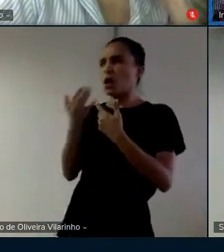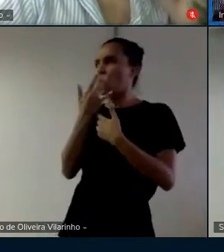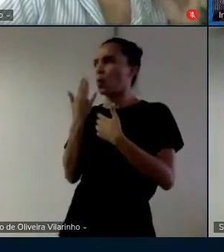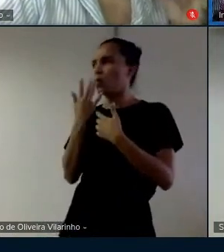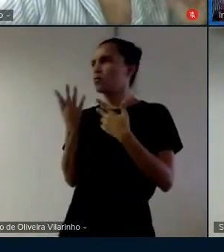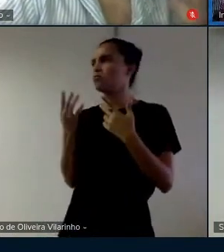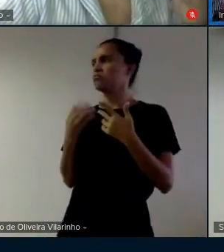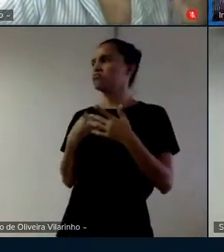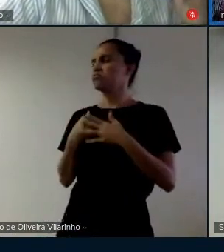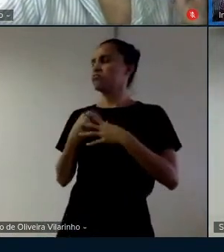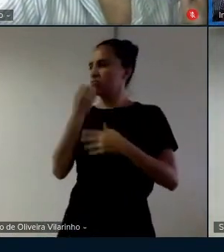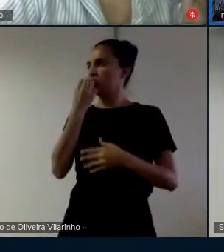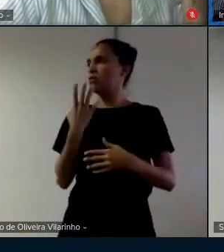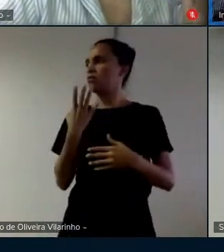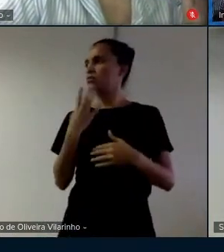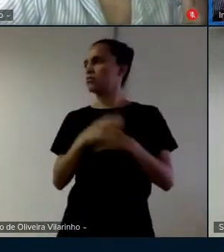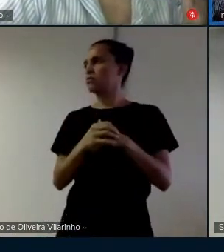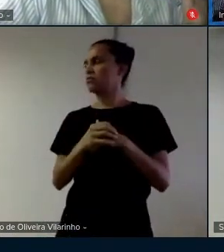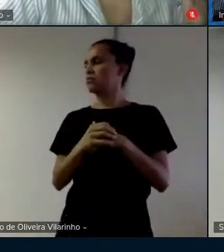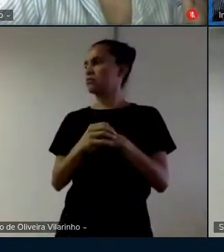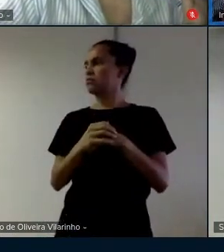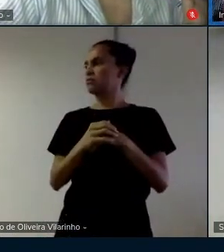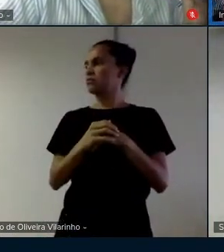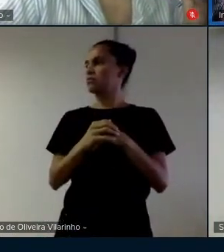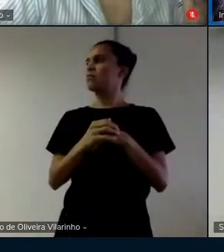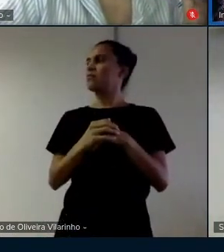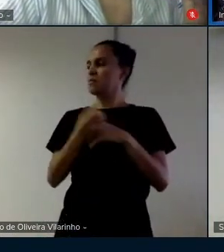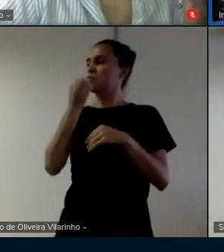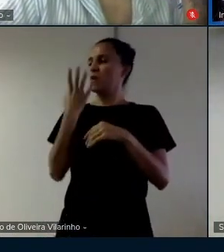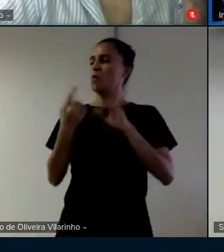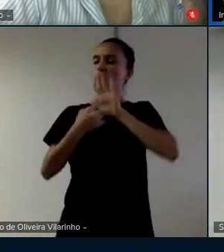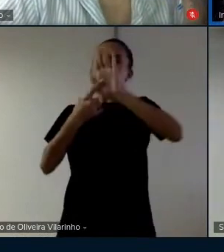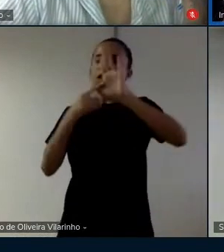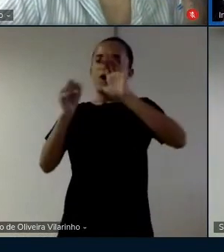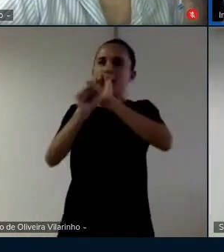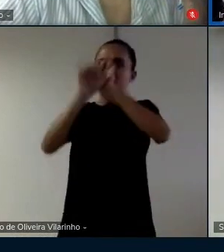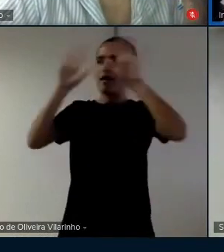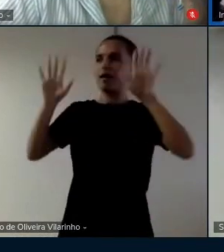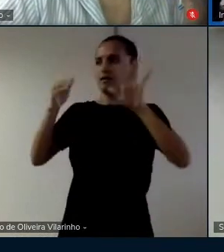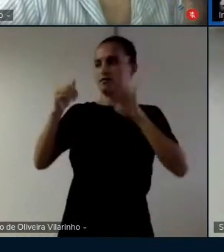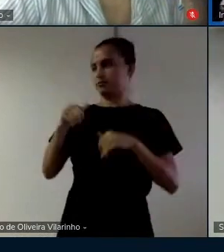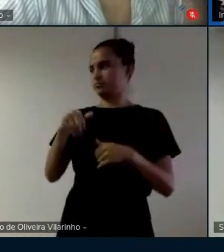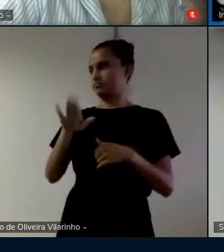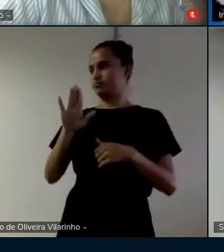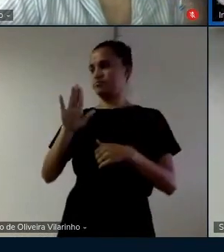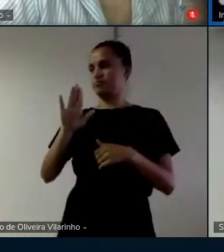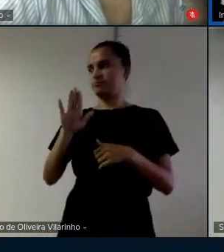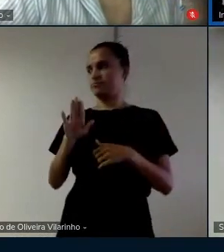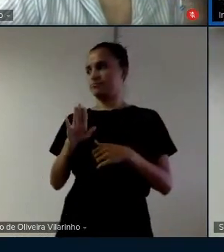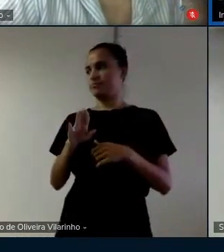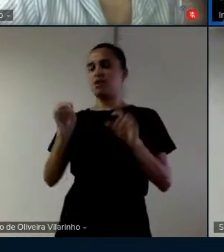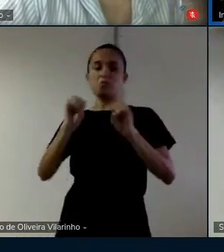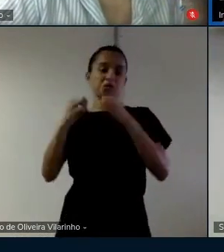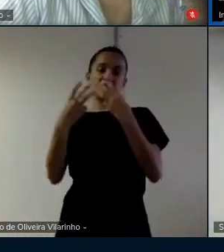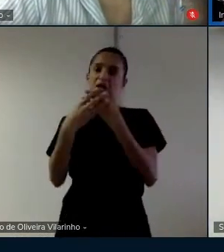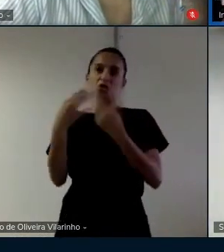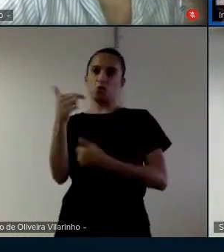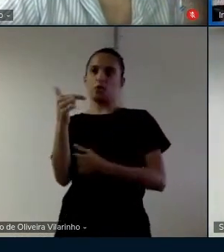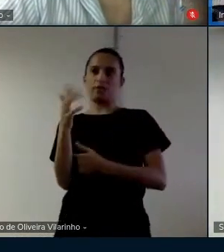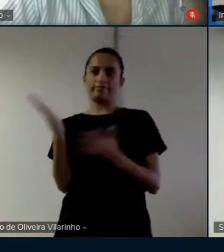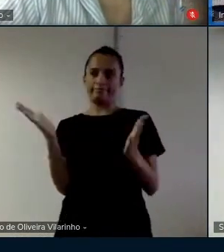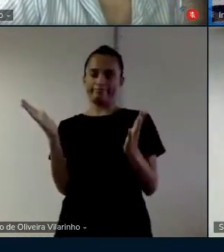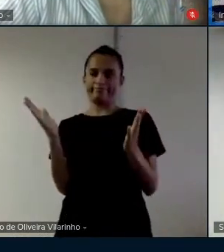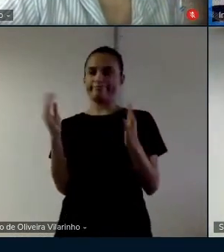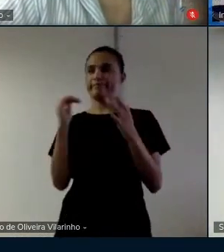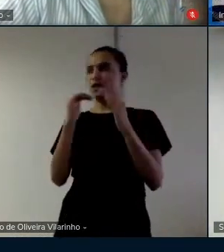é isso mesmo professor teria que teria que destacar mesmo que esse slide ficou sem mesmo porque